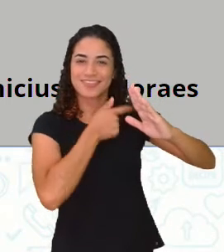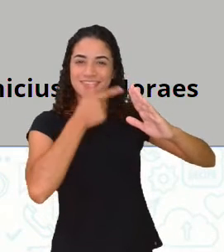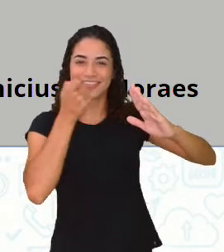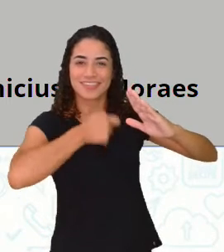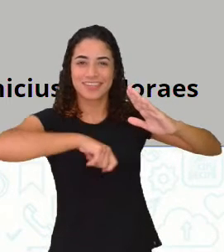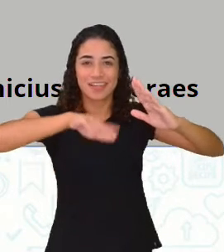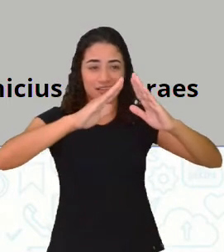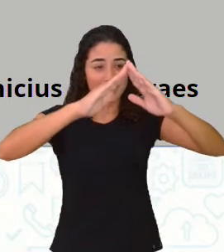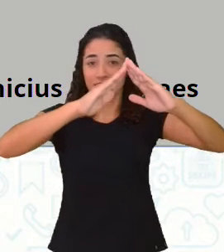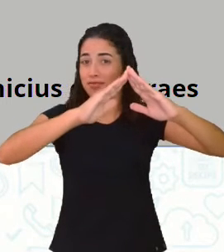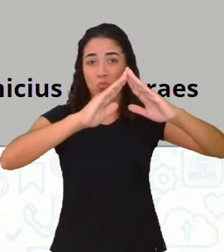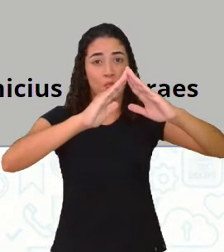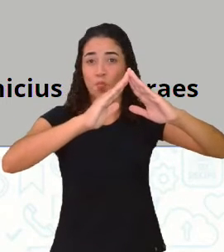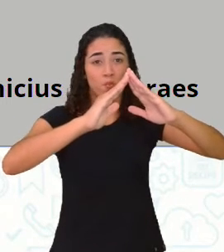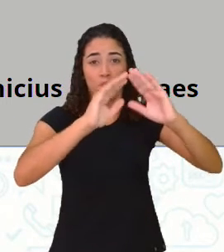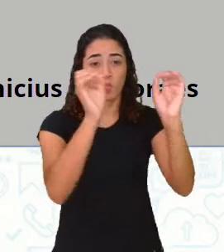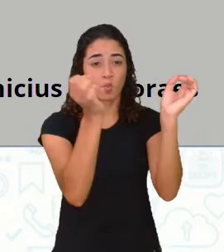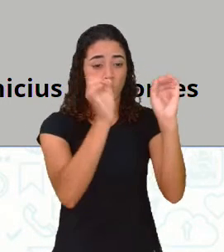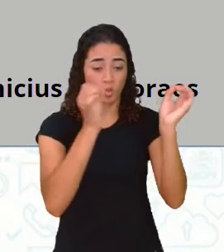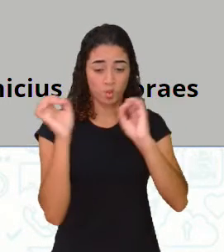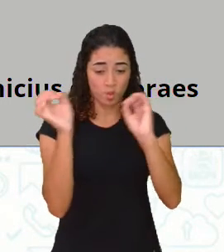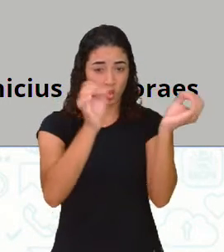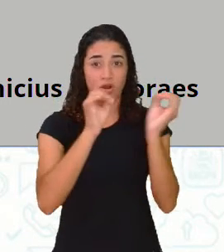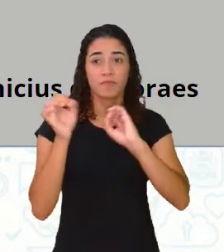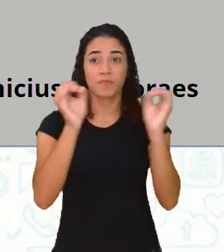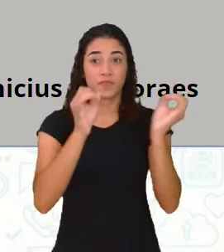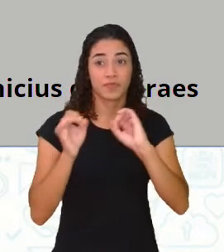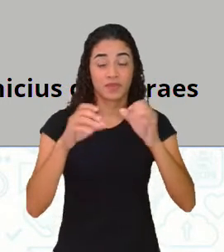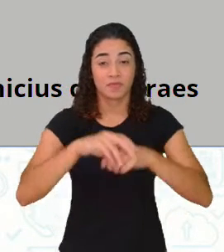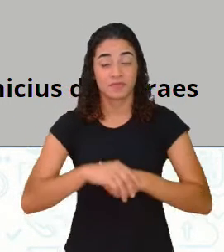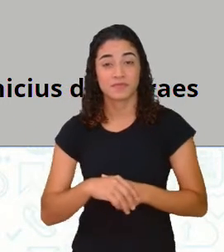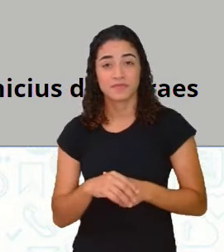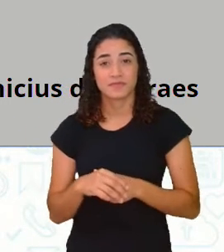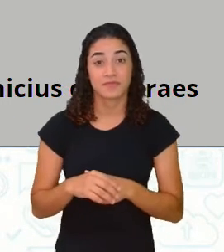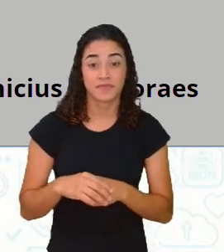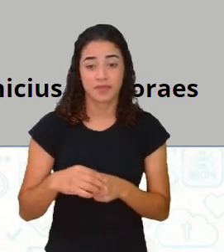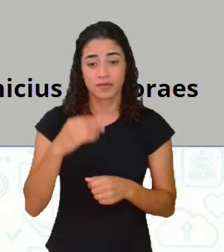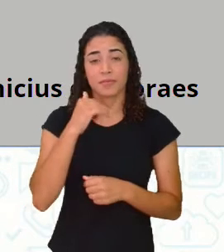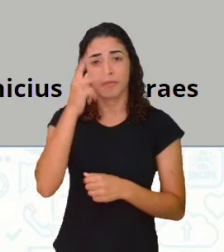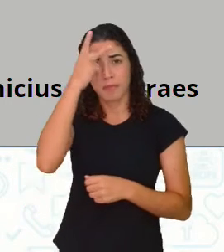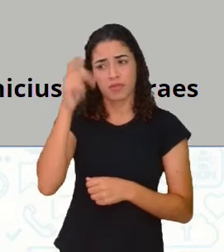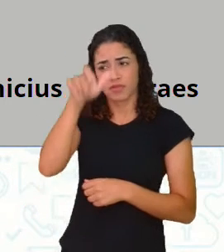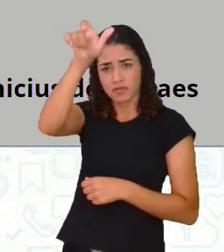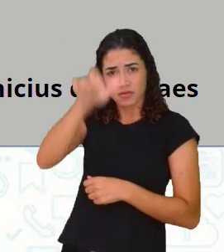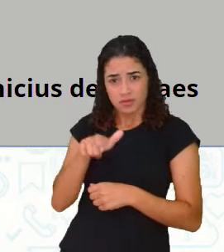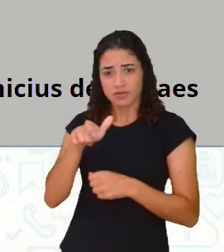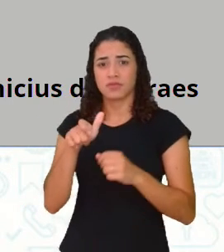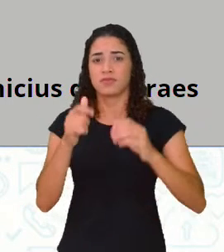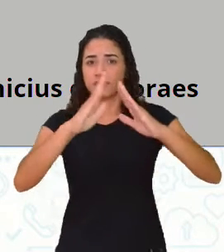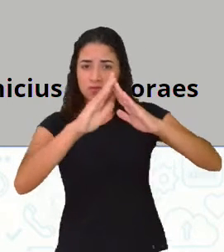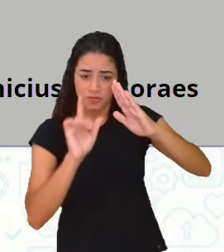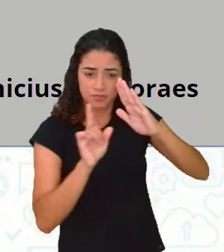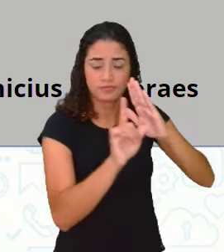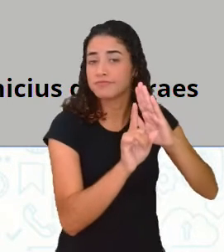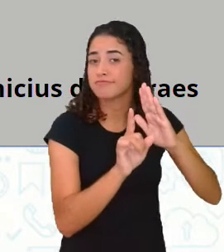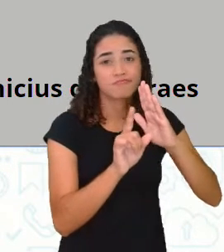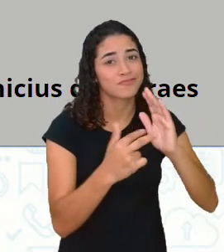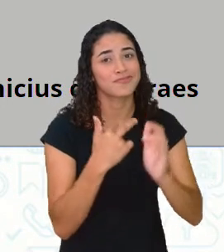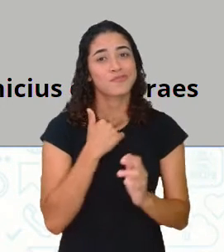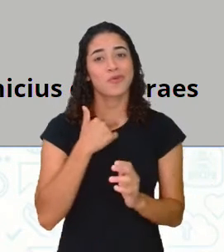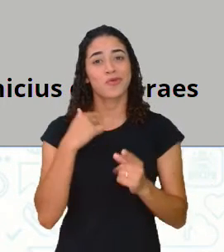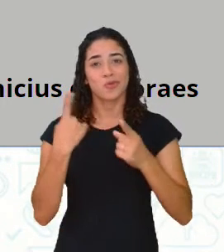engraçada, não tinha teto, não tinha nada. Ninguém podia entrar nela, não,